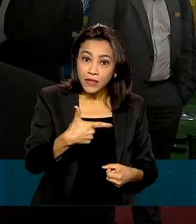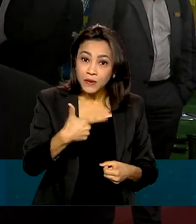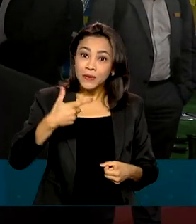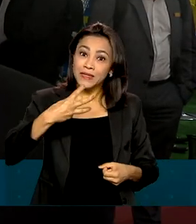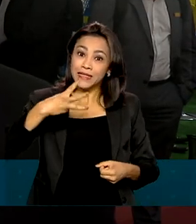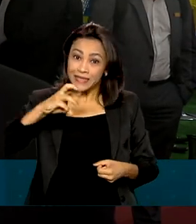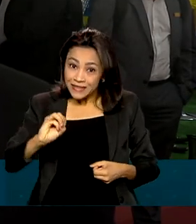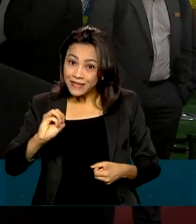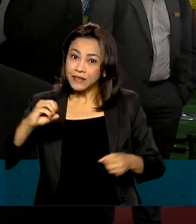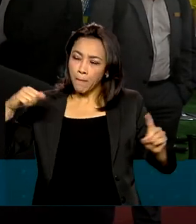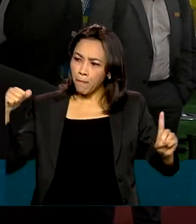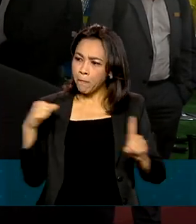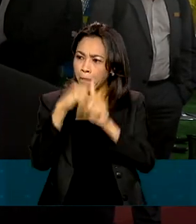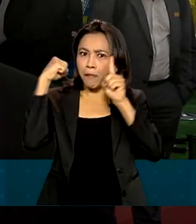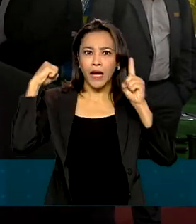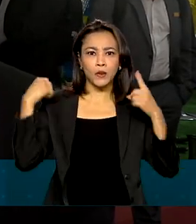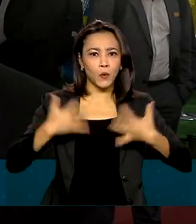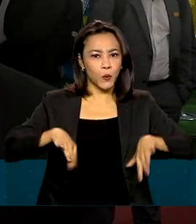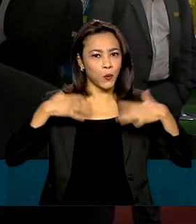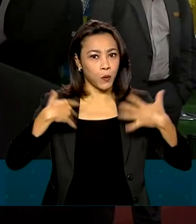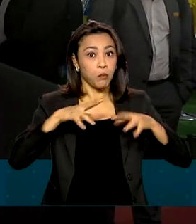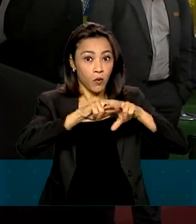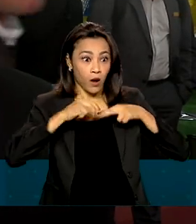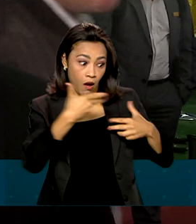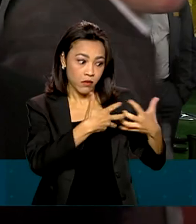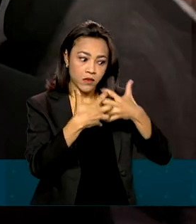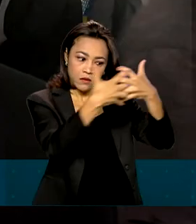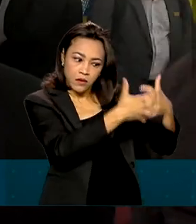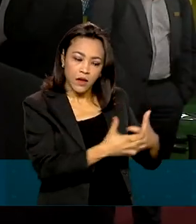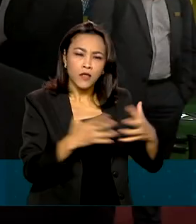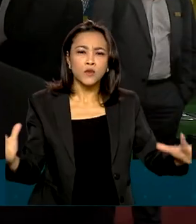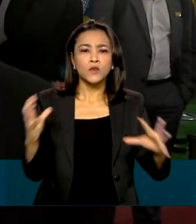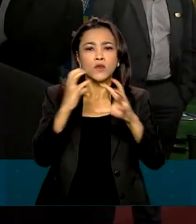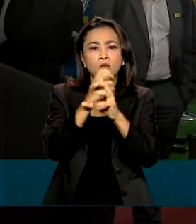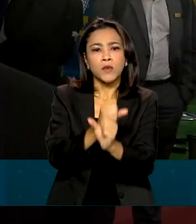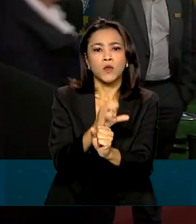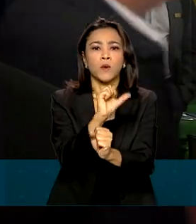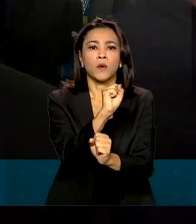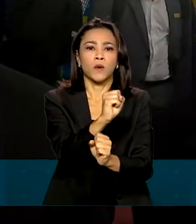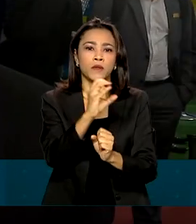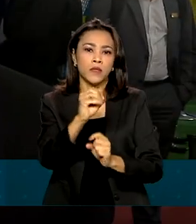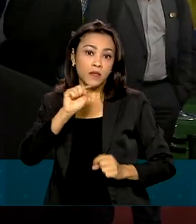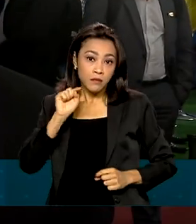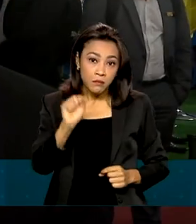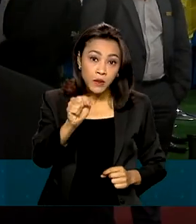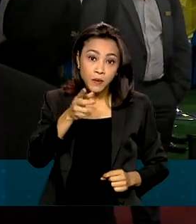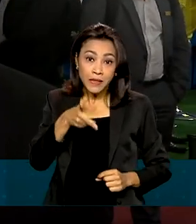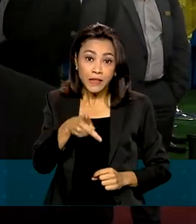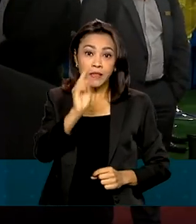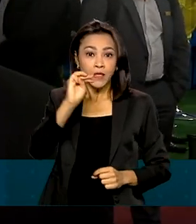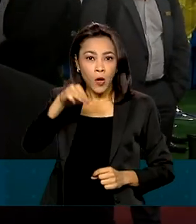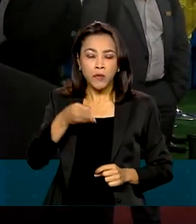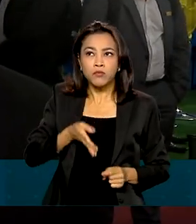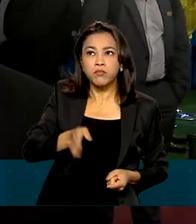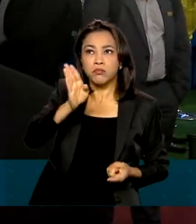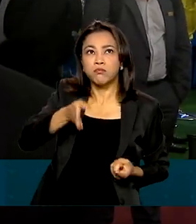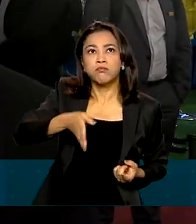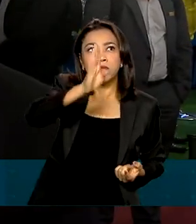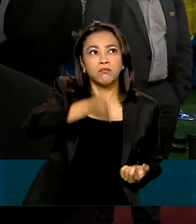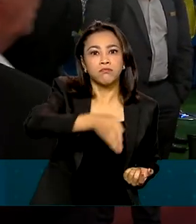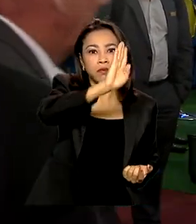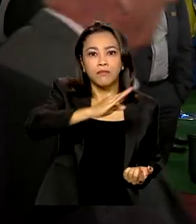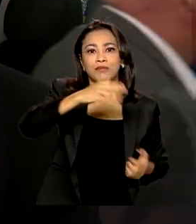Porque a gente atende toda a região, somando 80 mil quilômetros de Circuito Agro com a